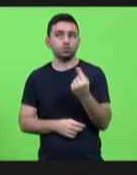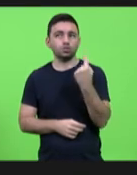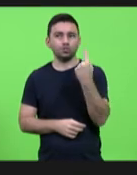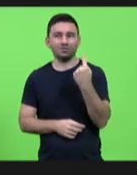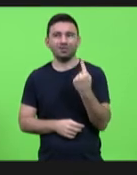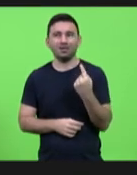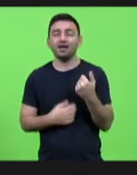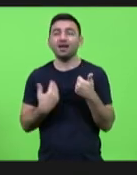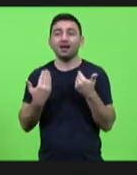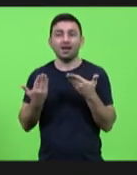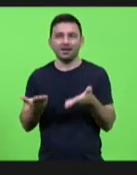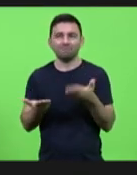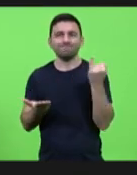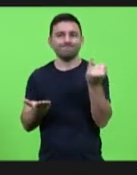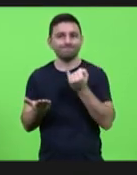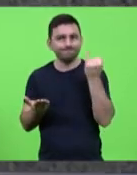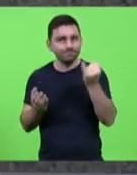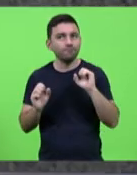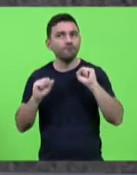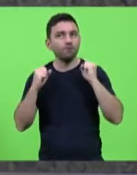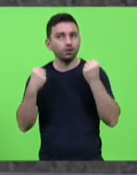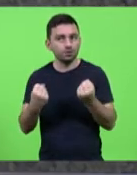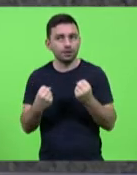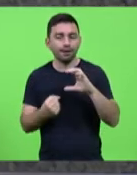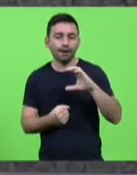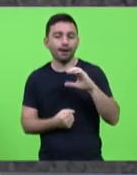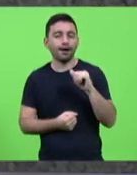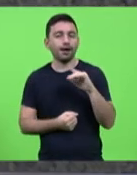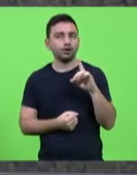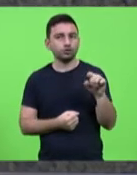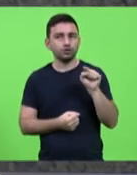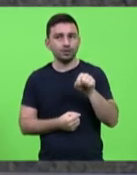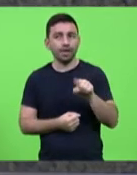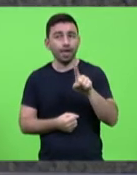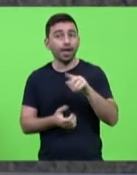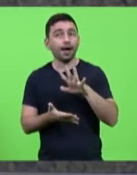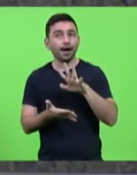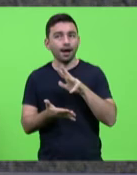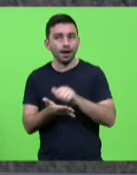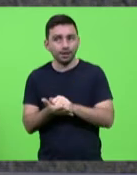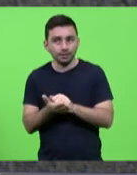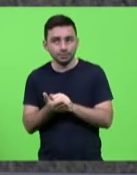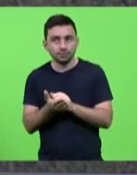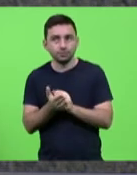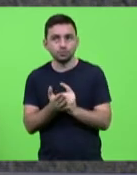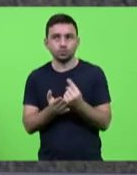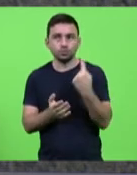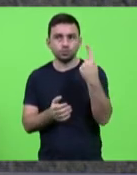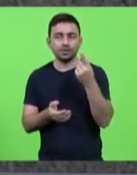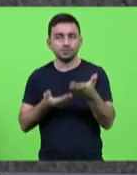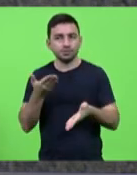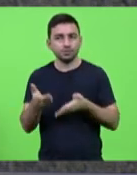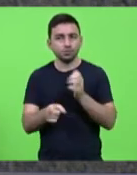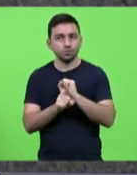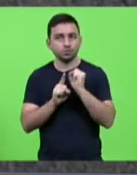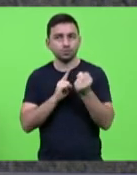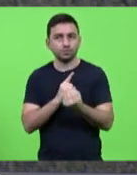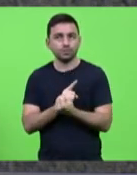é importante fortalecermos o Cade Único, que é o Cadastro Único da Assistência Social.